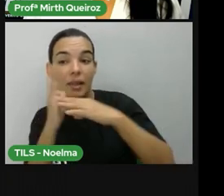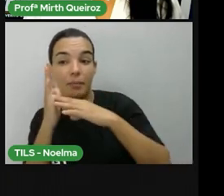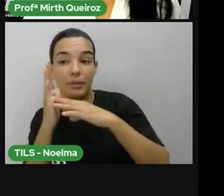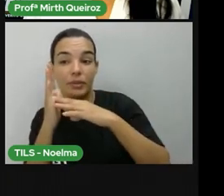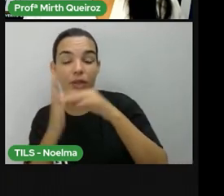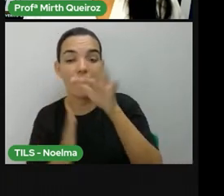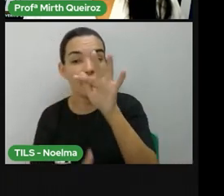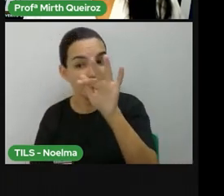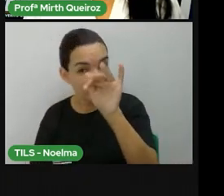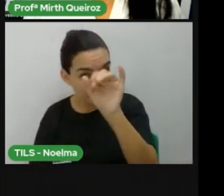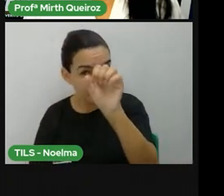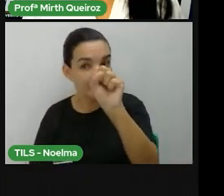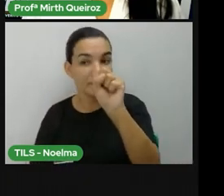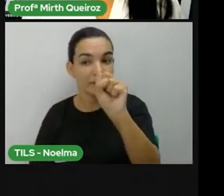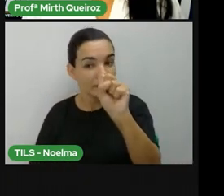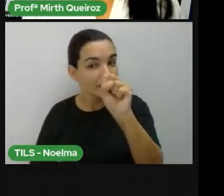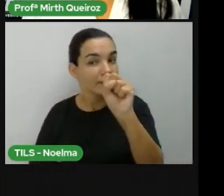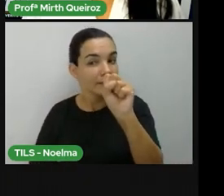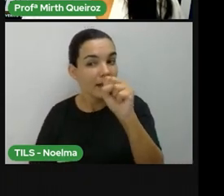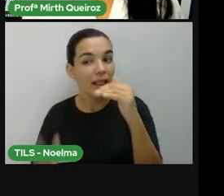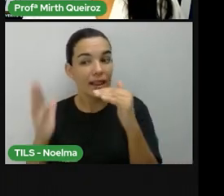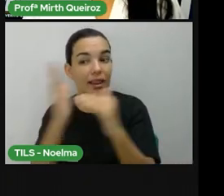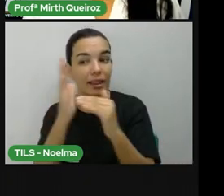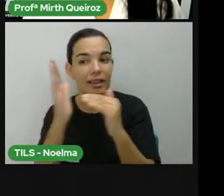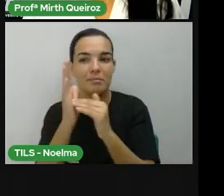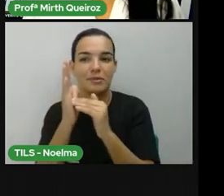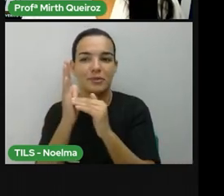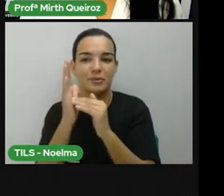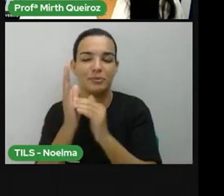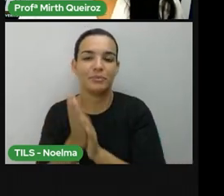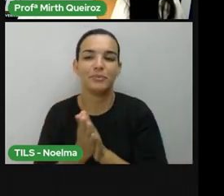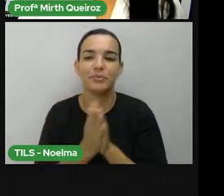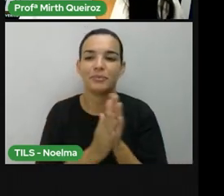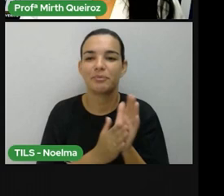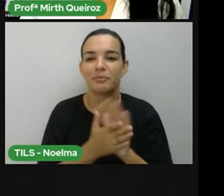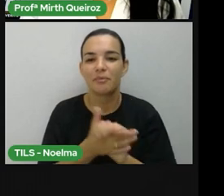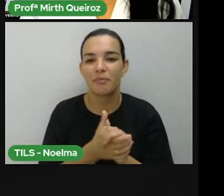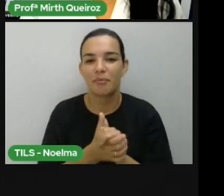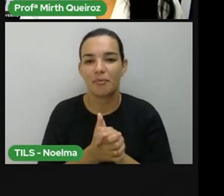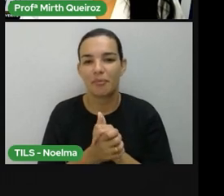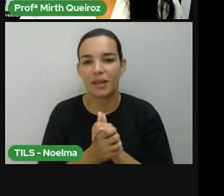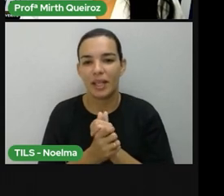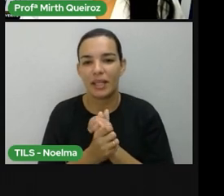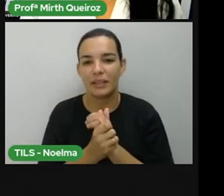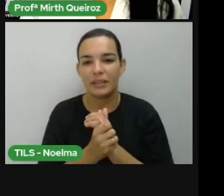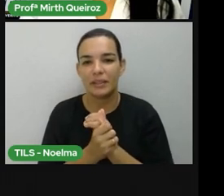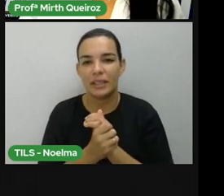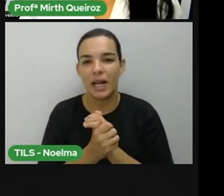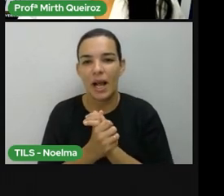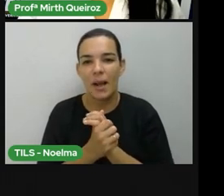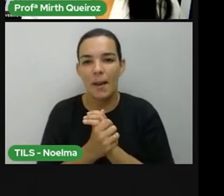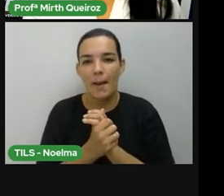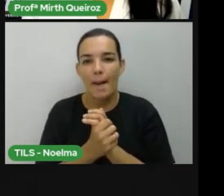de Santana, são os municípios limítrofes, né, da nossa cidade de Feira de Santana.